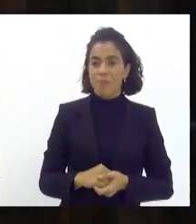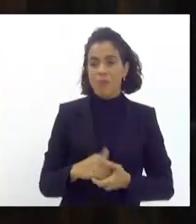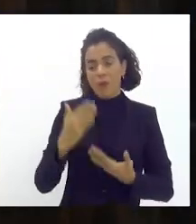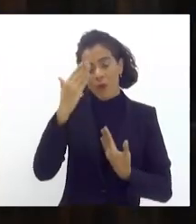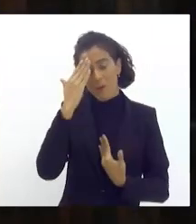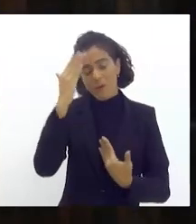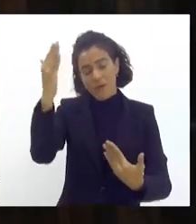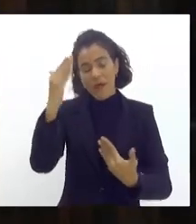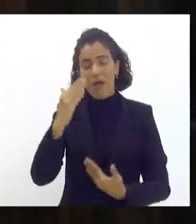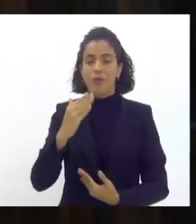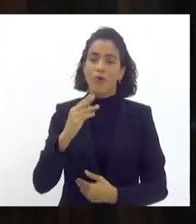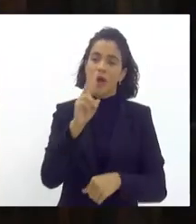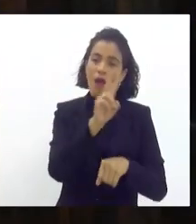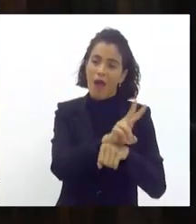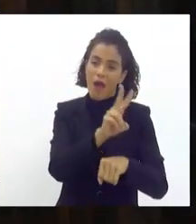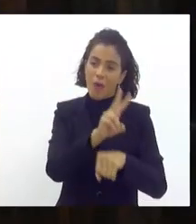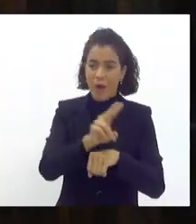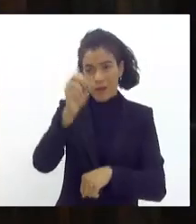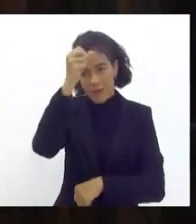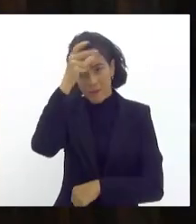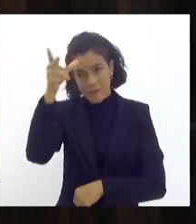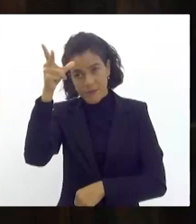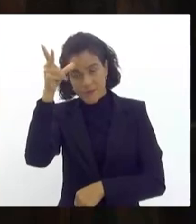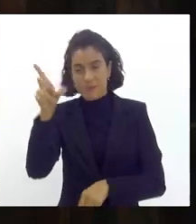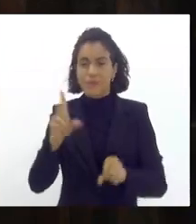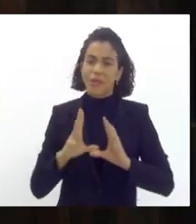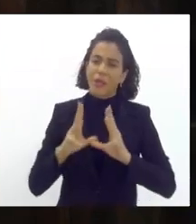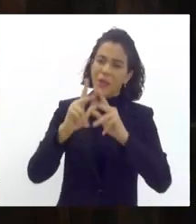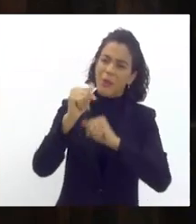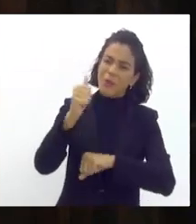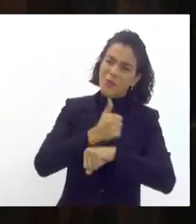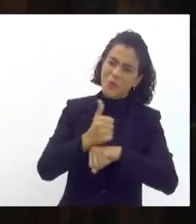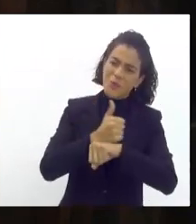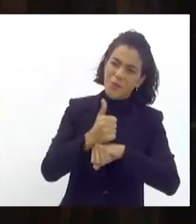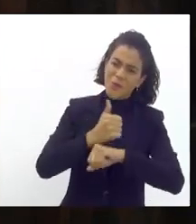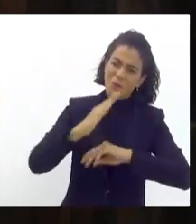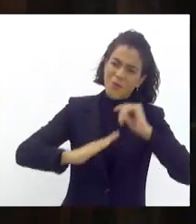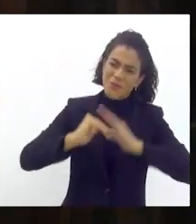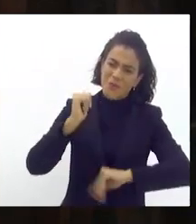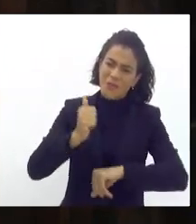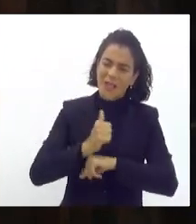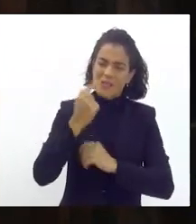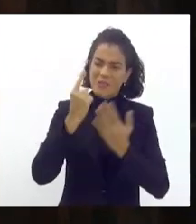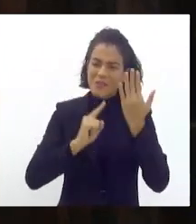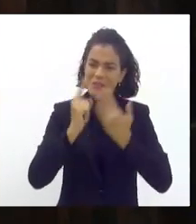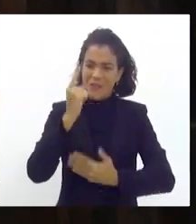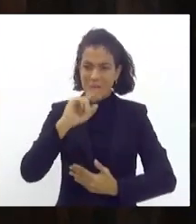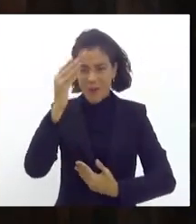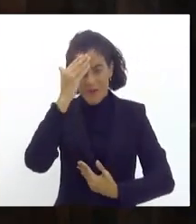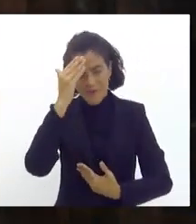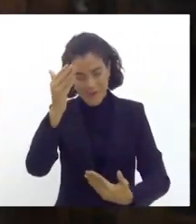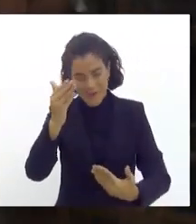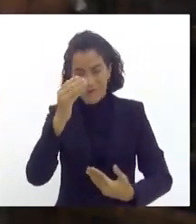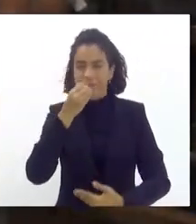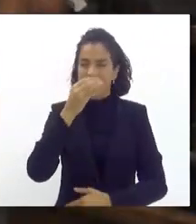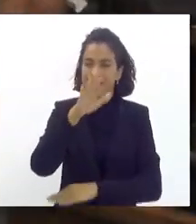militar a guarda municipal e ao bombeiro militar e a todos os sambistas e a todos que estão aqui obrigado boa tarde